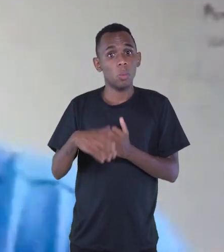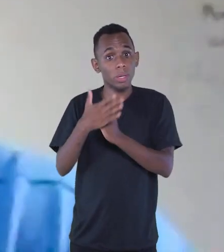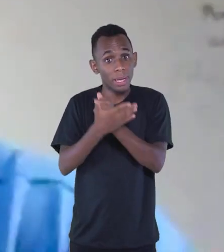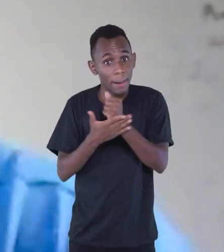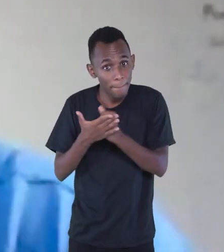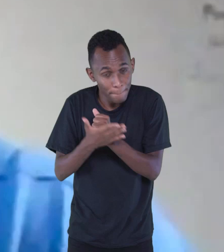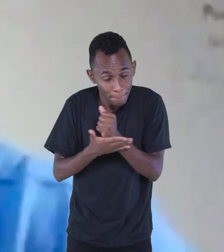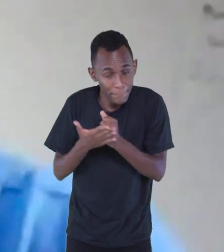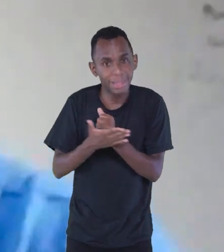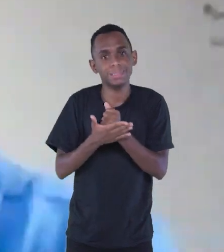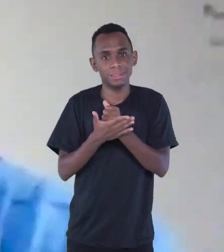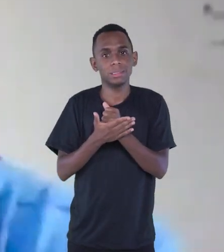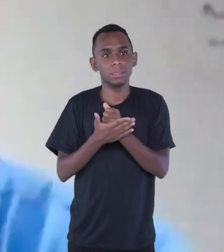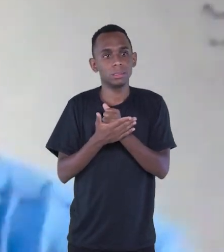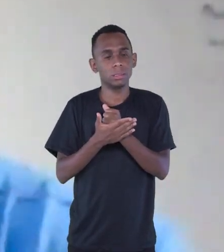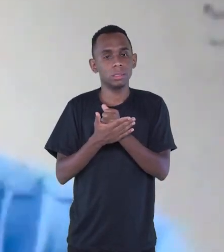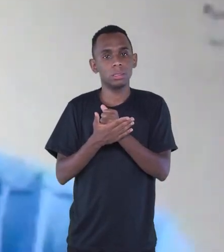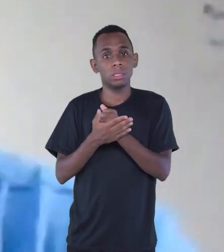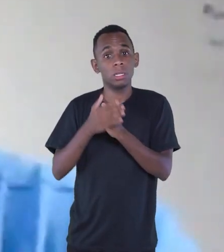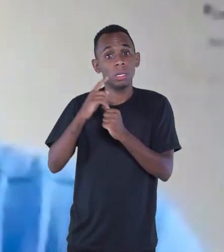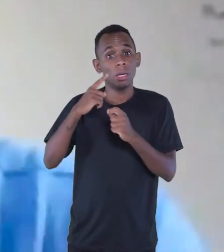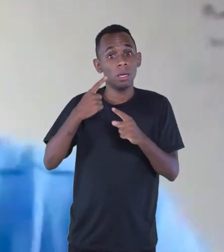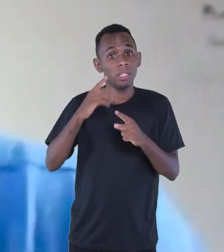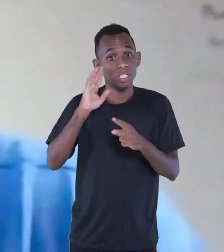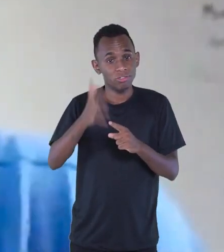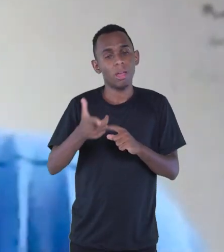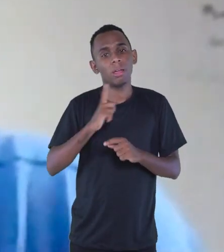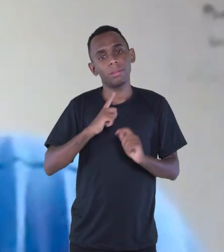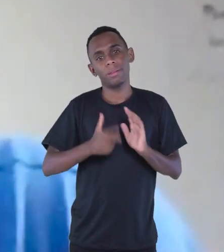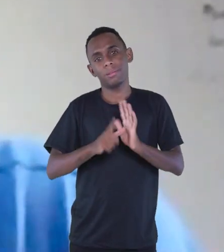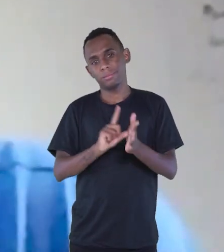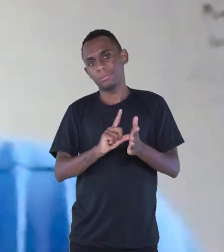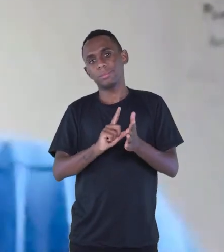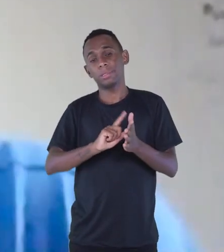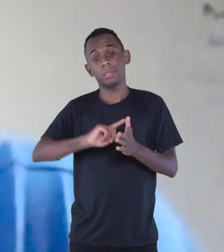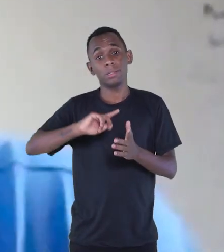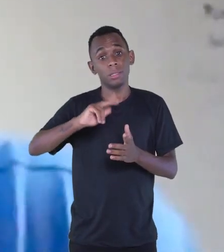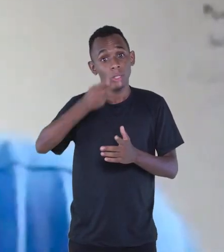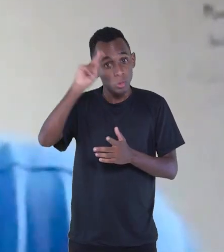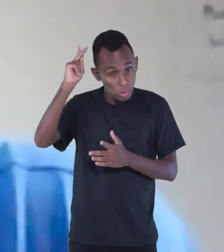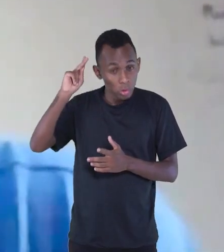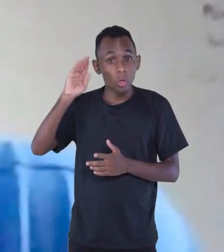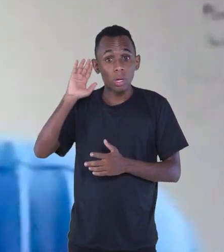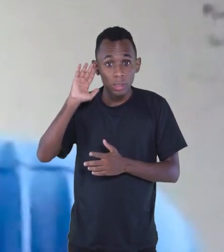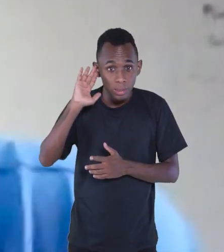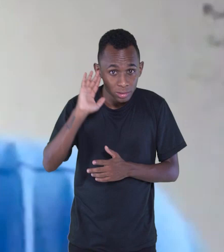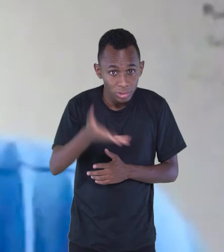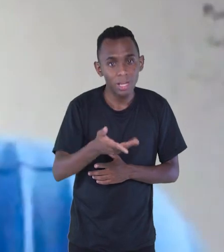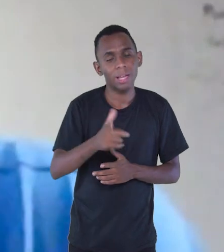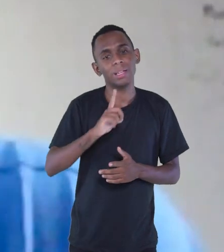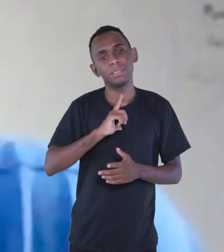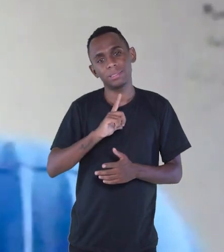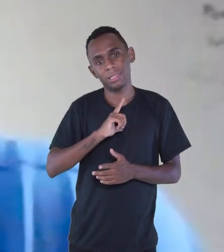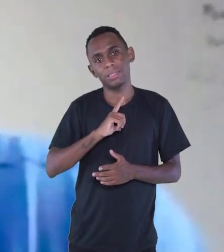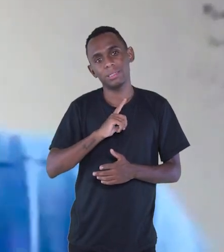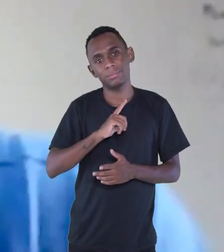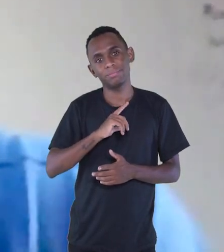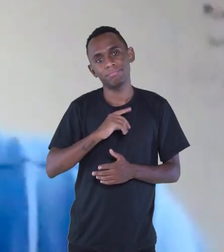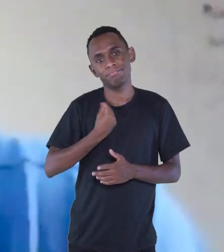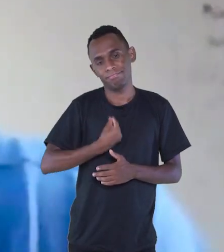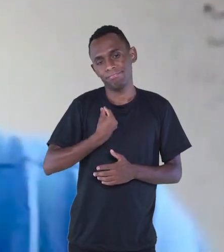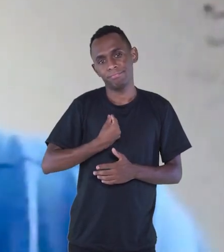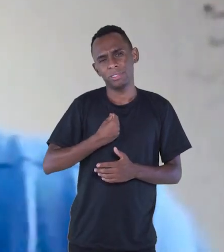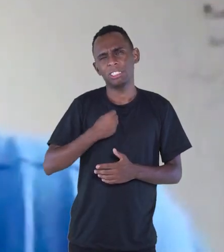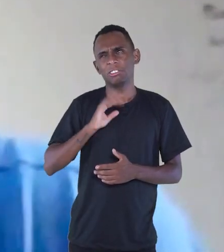que presentifica algo que já existe. A história é o mais importante. Essas histórias estão